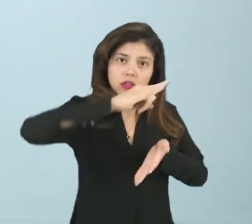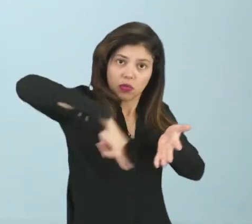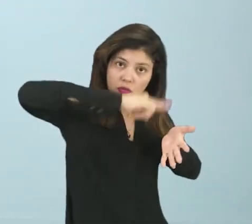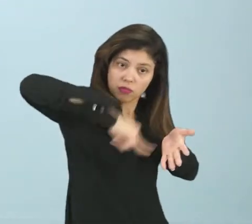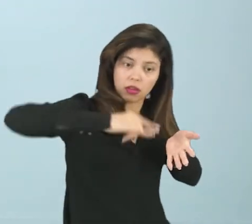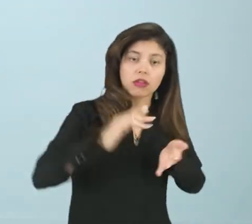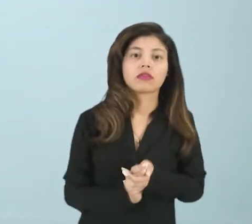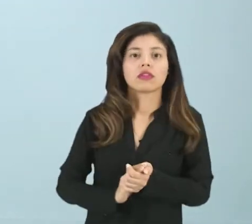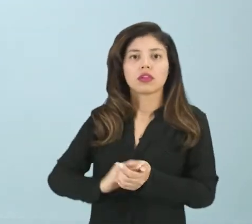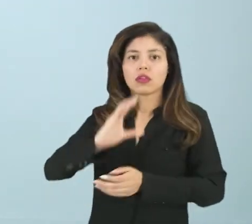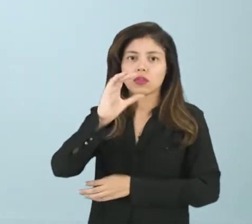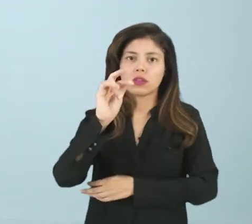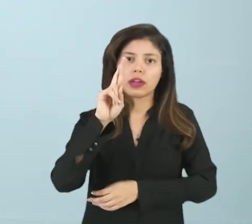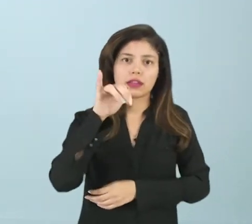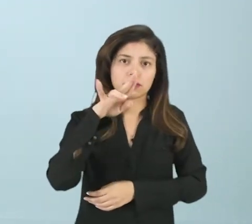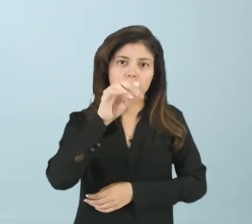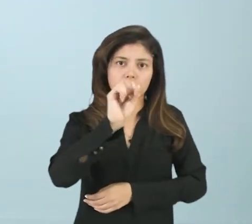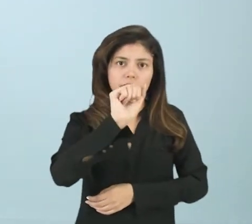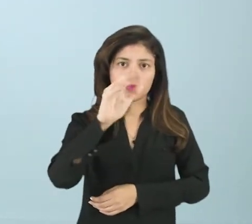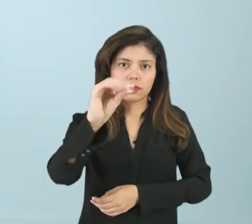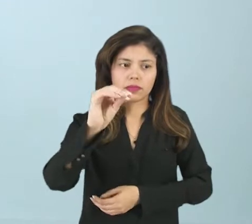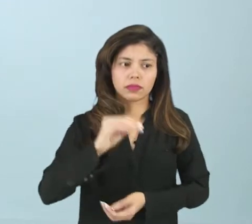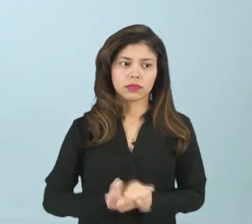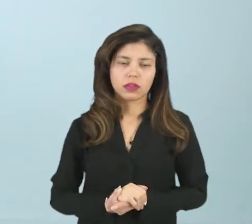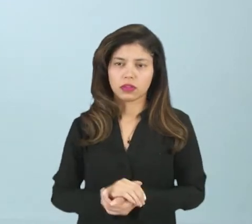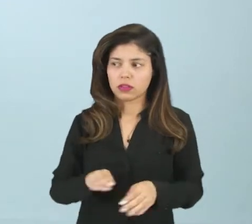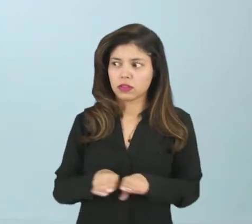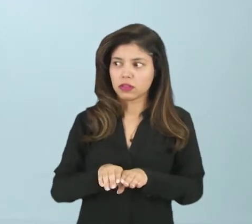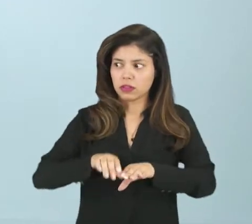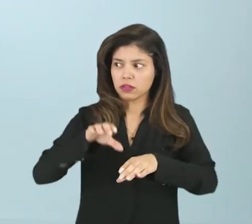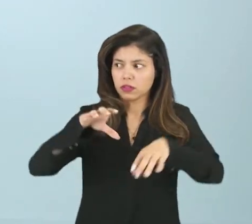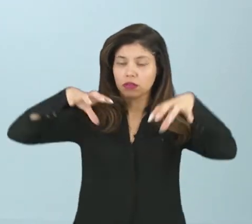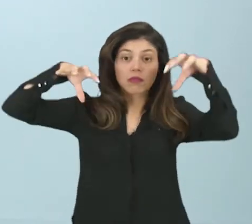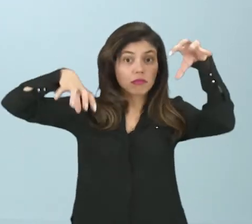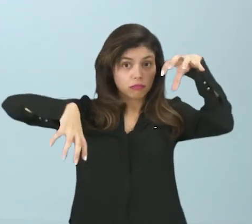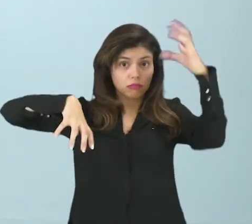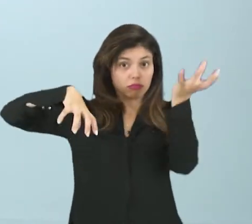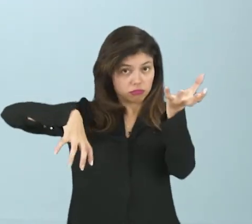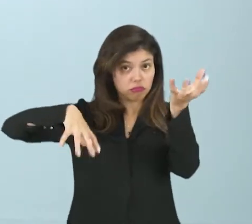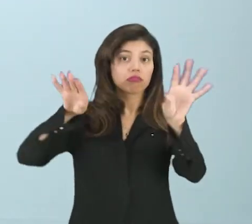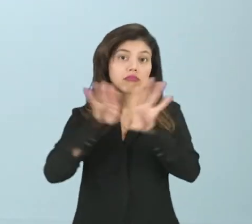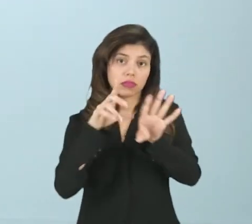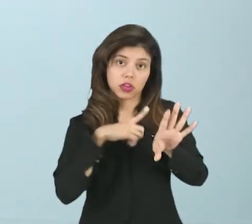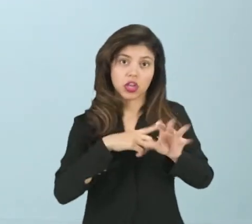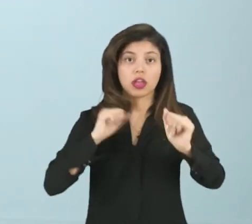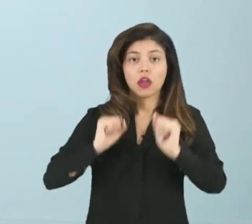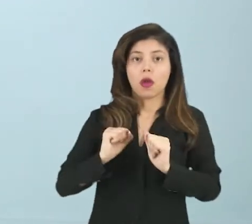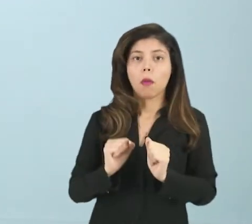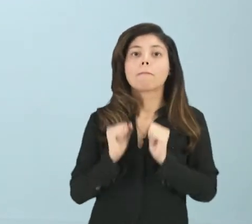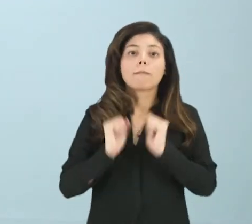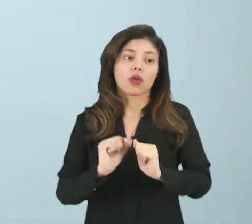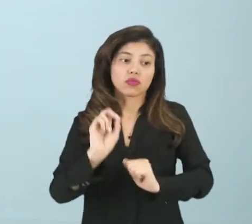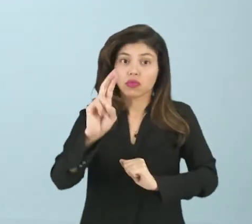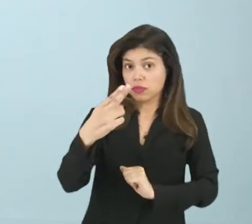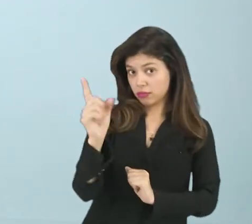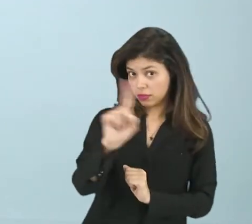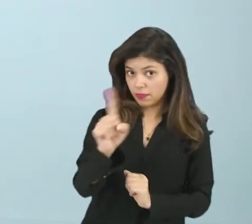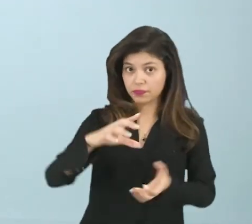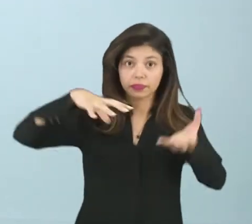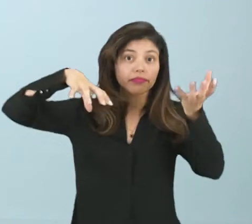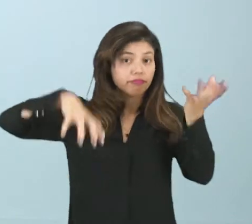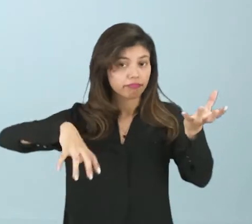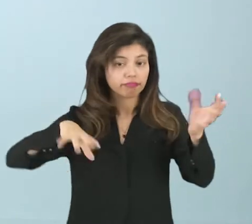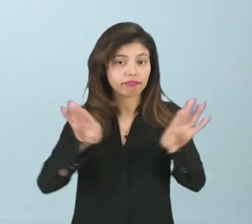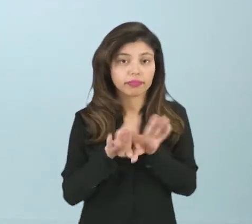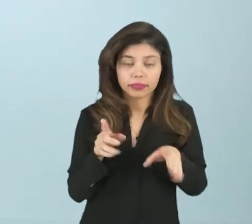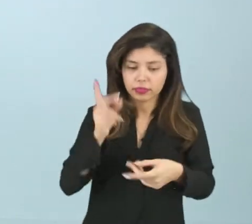Congresso, falando determinadas coisas que possam ser contras e pós, e a população decide. Então,